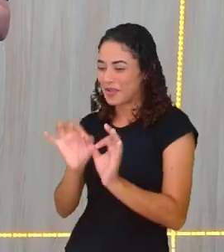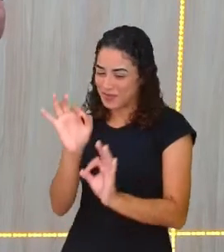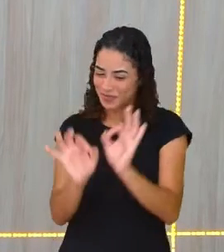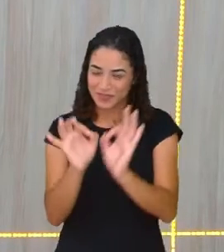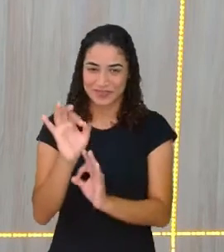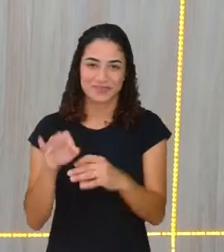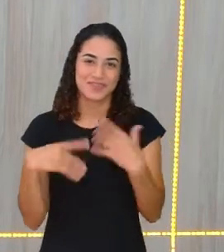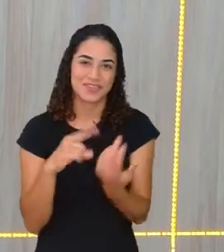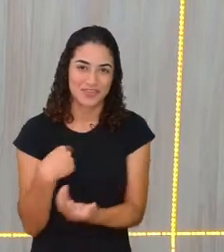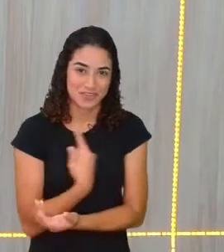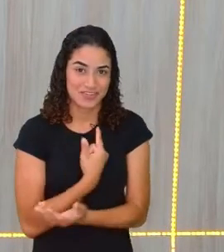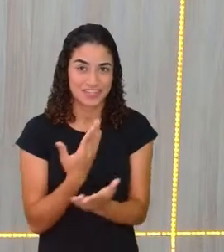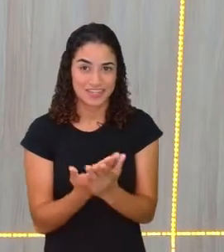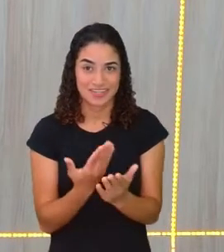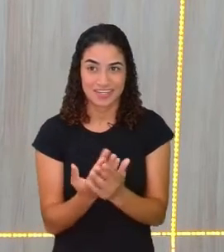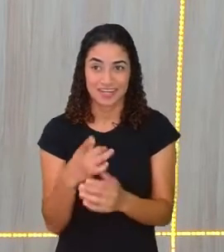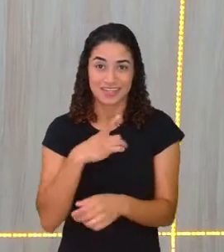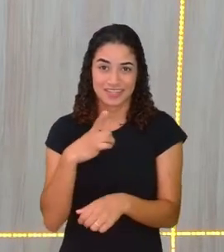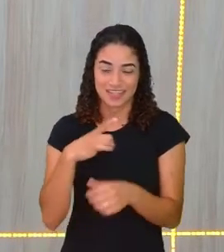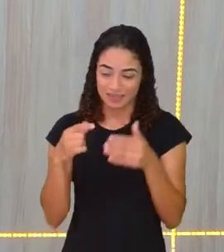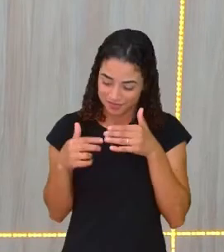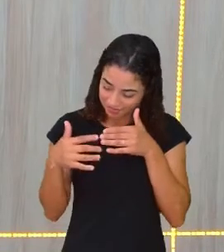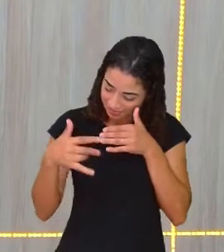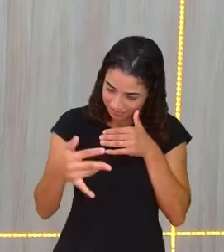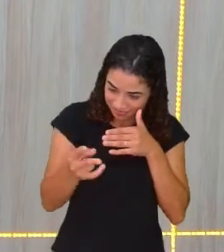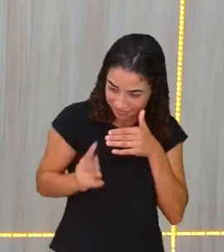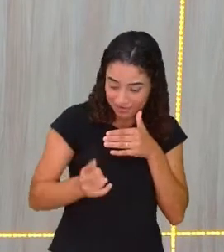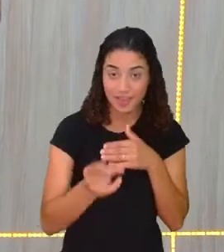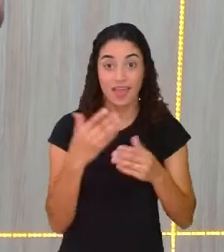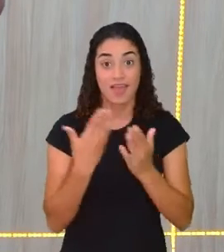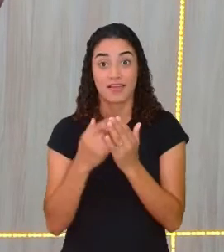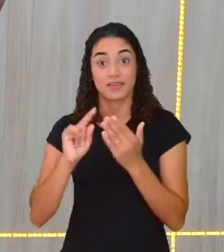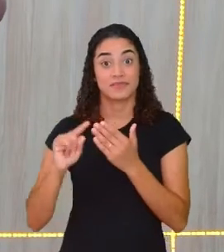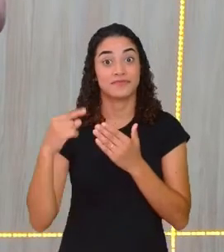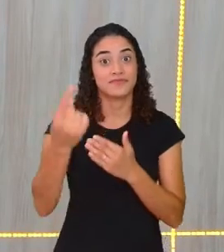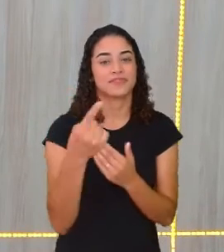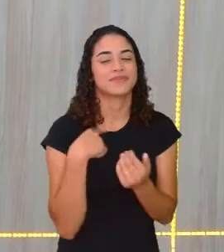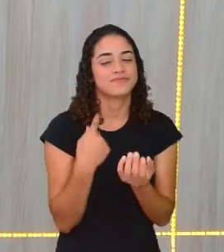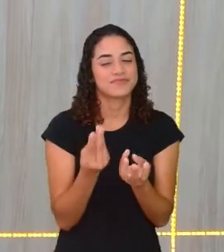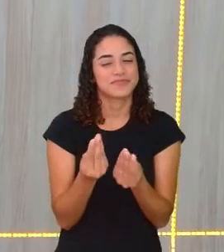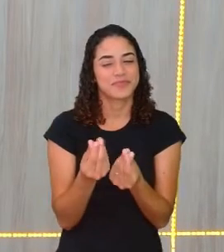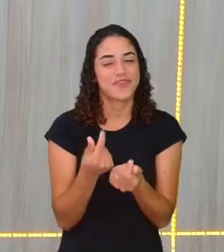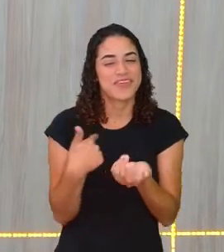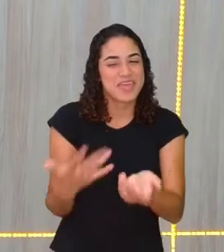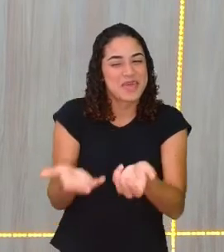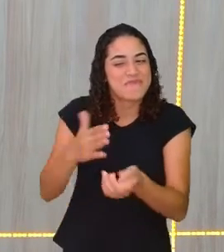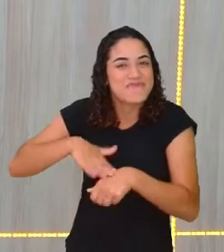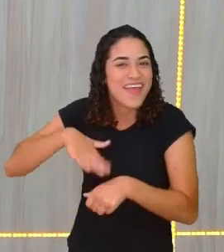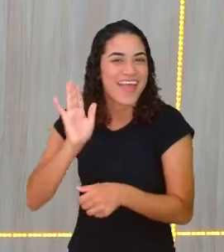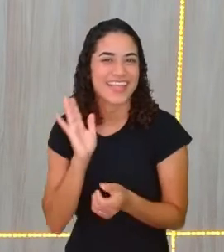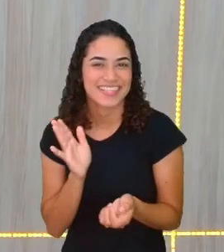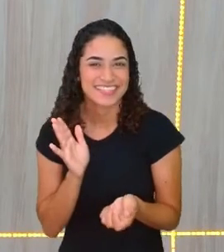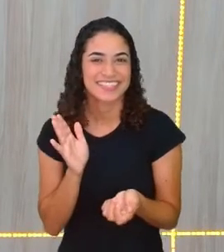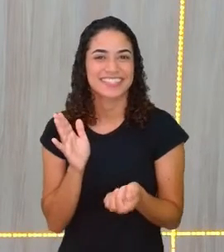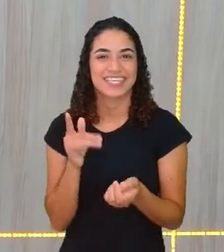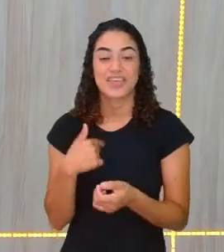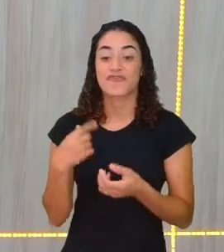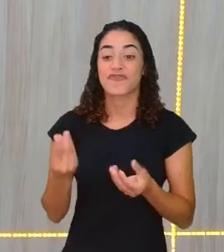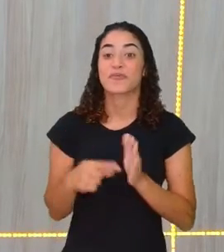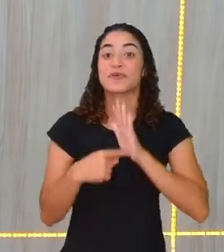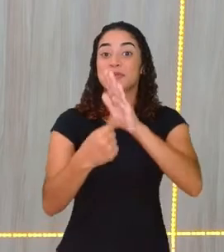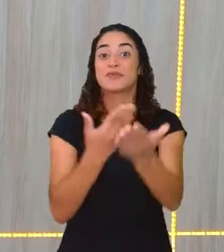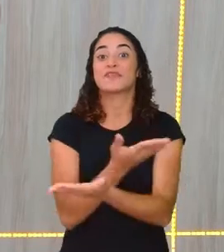nossa aula, ela tem uma continuação. Na próxima aula, eu deixo gostinho de quero mais, não é? Eu trago Luna